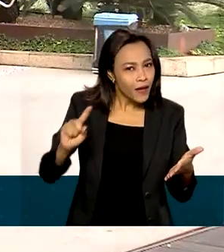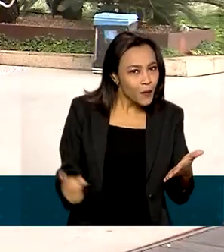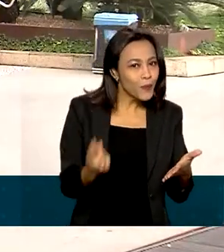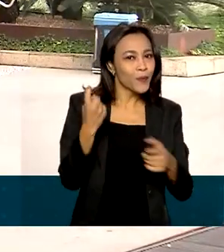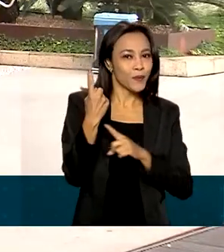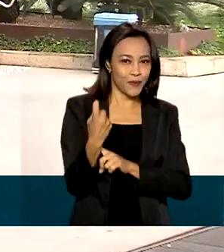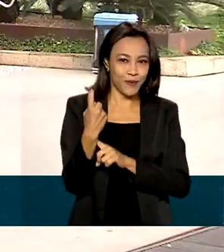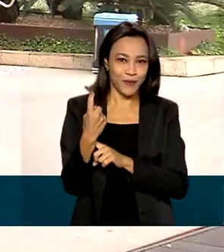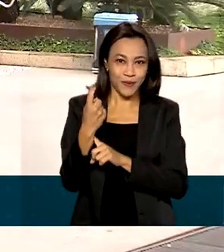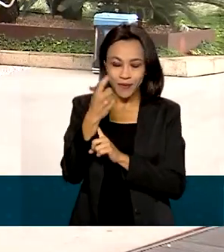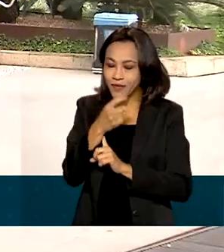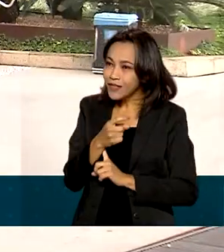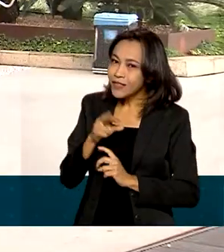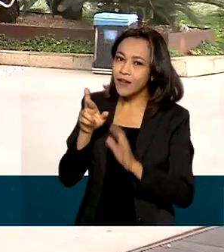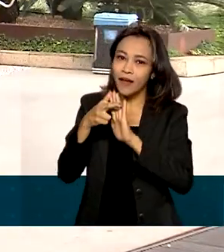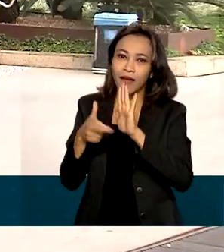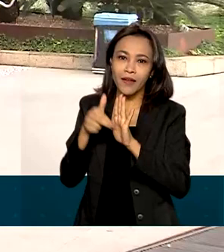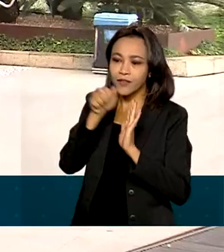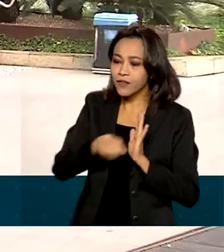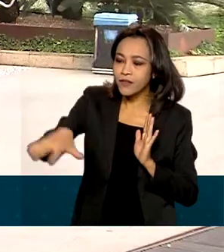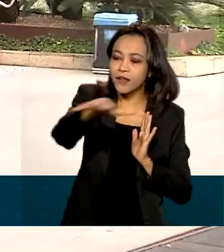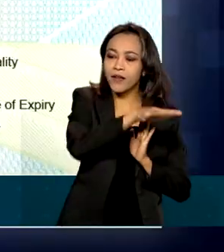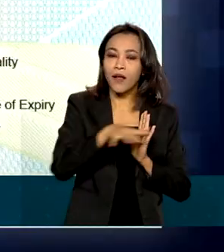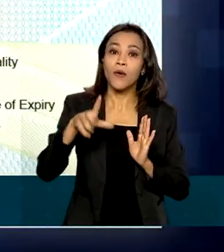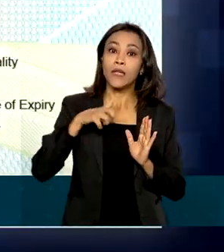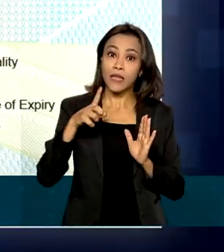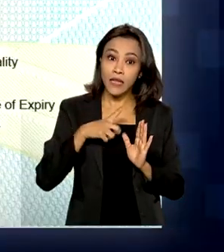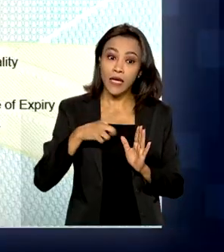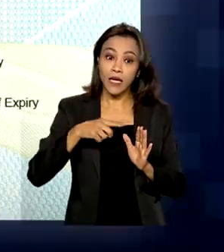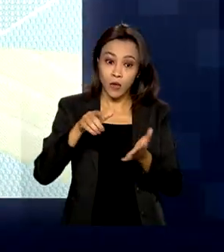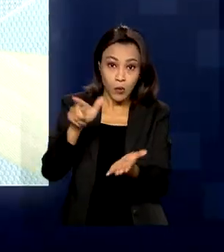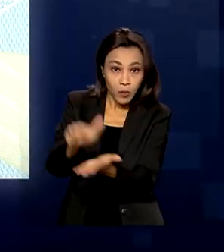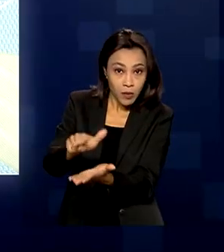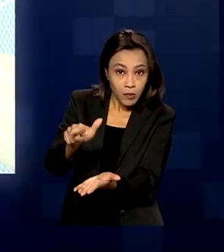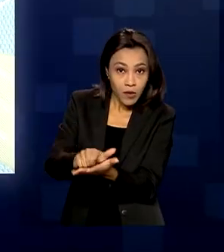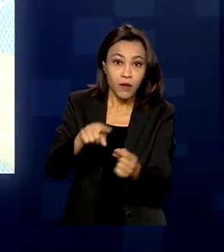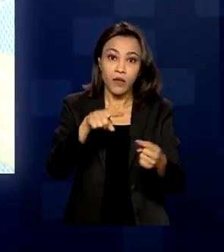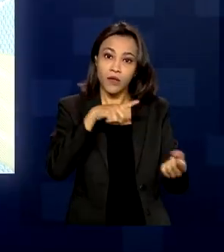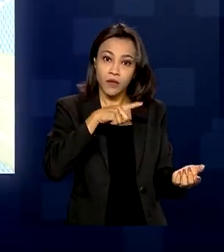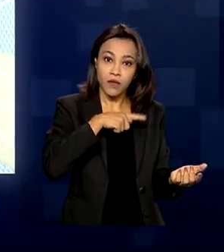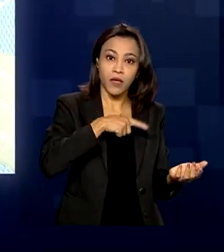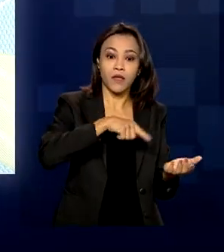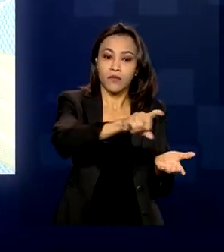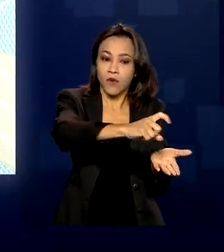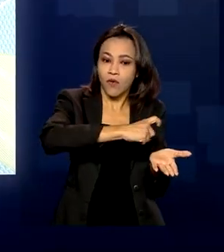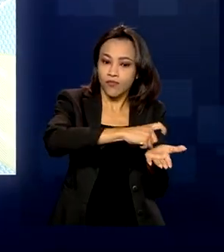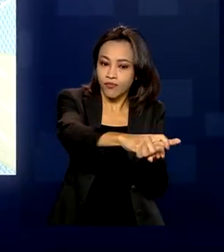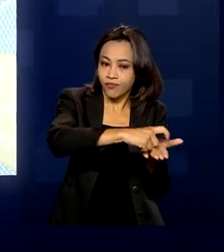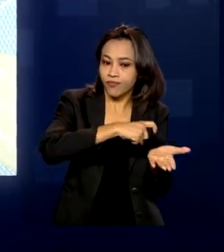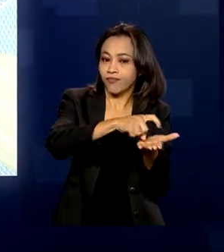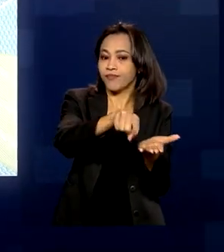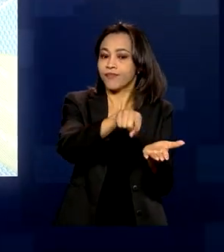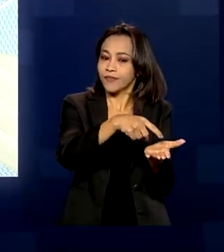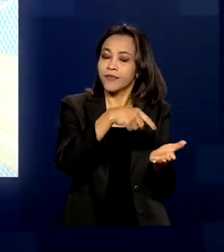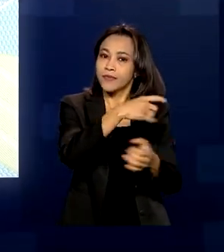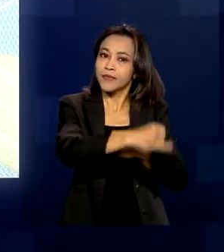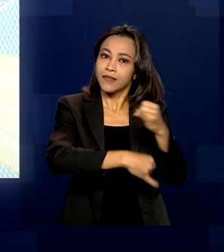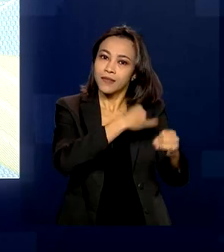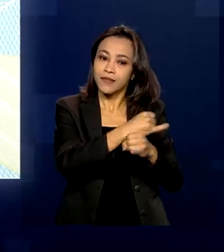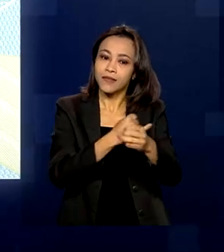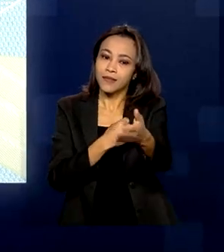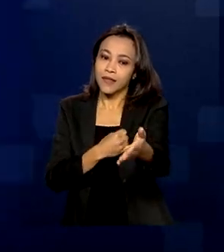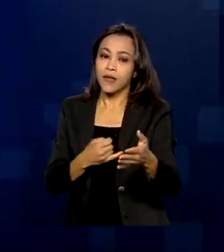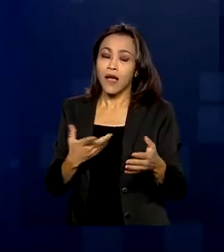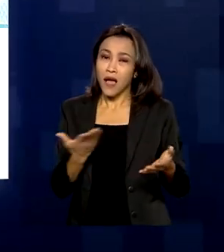registro geral. Ele terá duas versões, a física e a digital. E o número que hoje a gente conhece como RG deixará aos